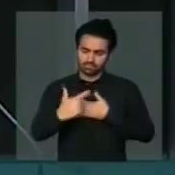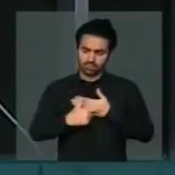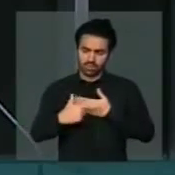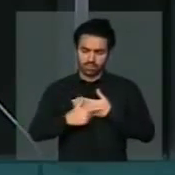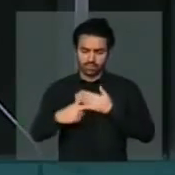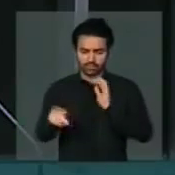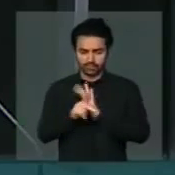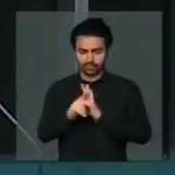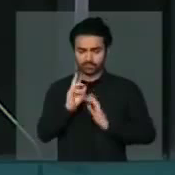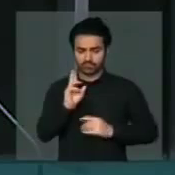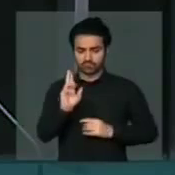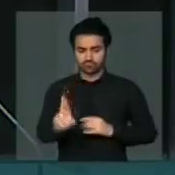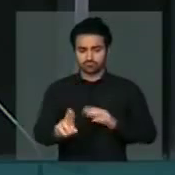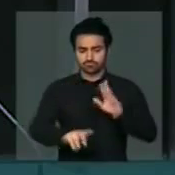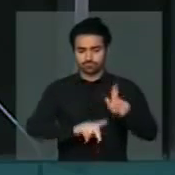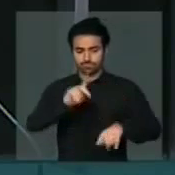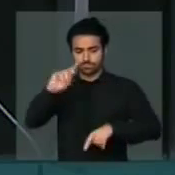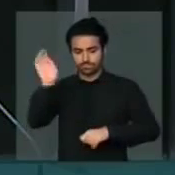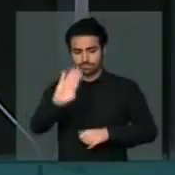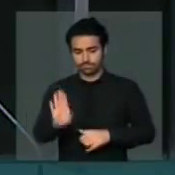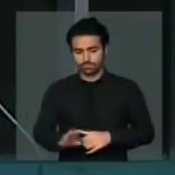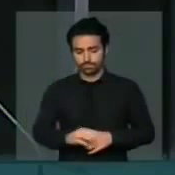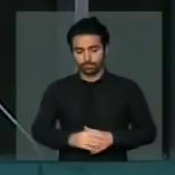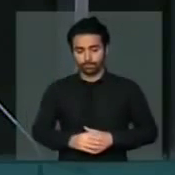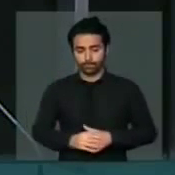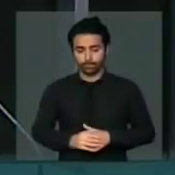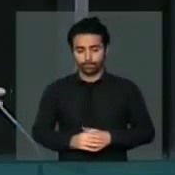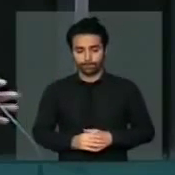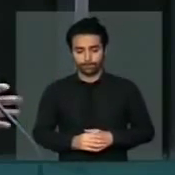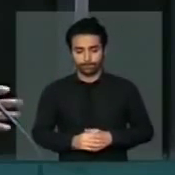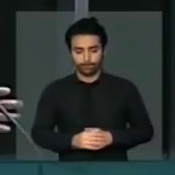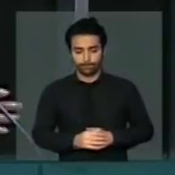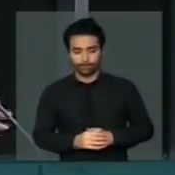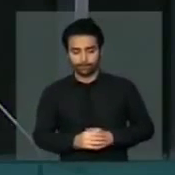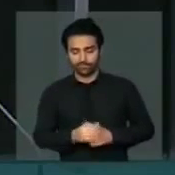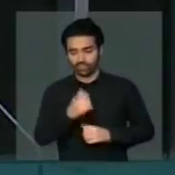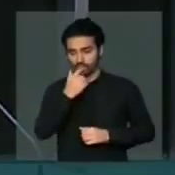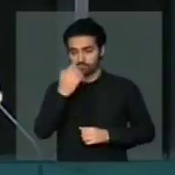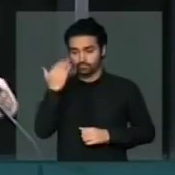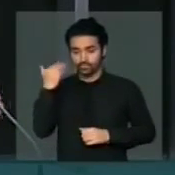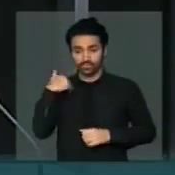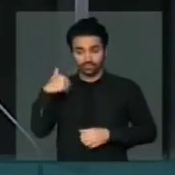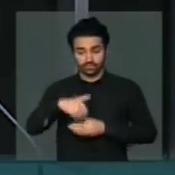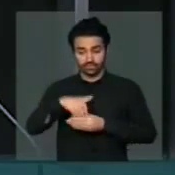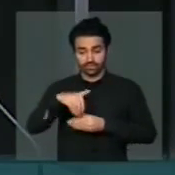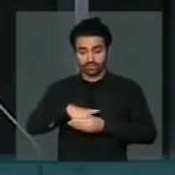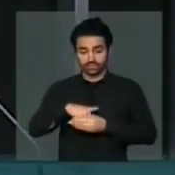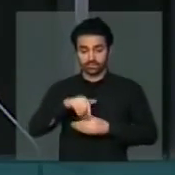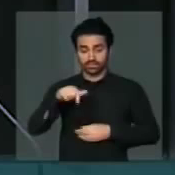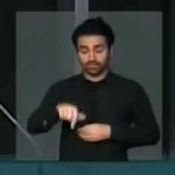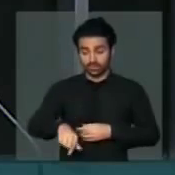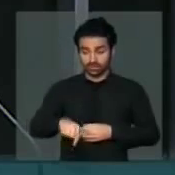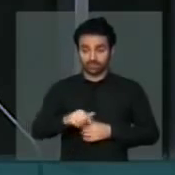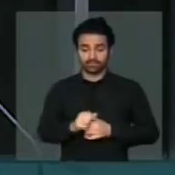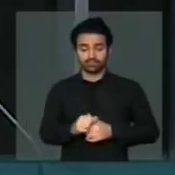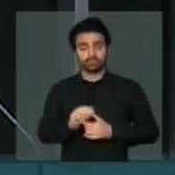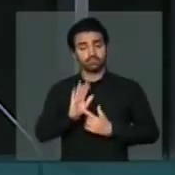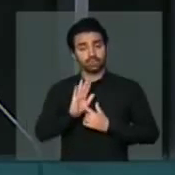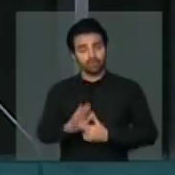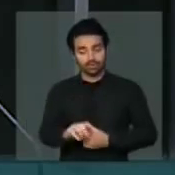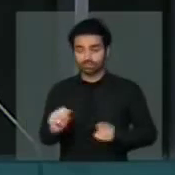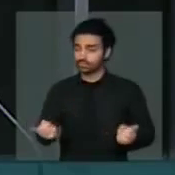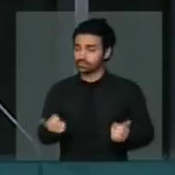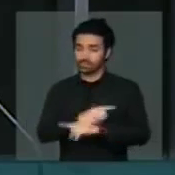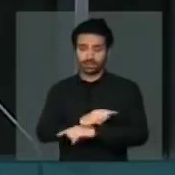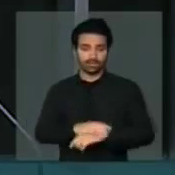de representar o povo brasileiro. As últimas votações que aconteceram nessa casa indicam exatamente